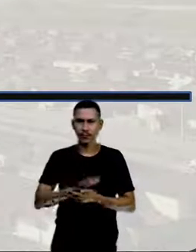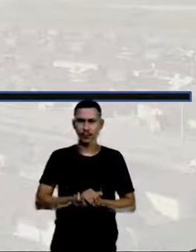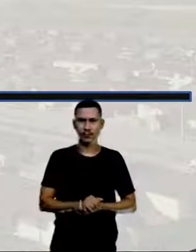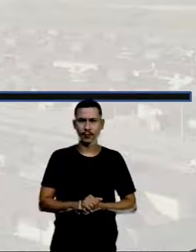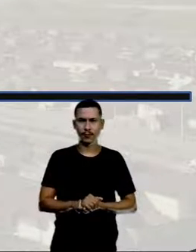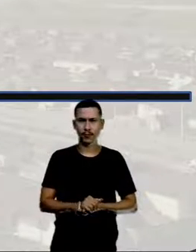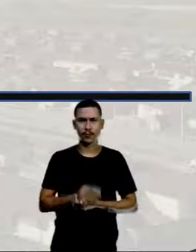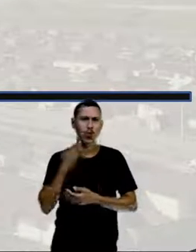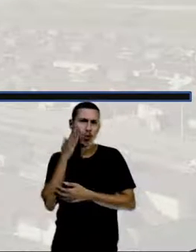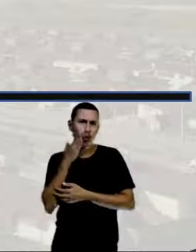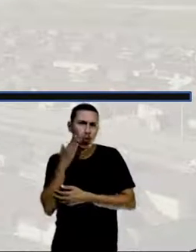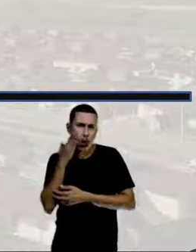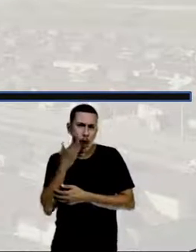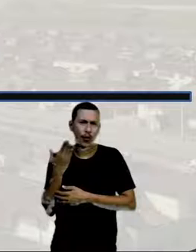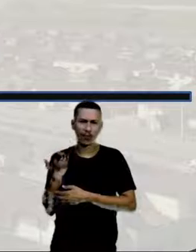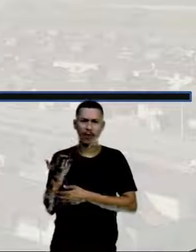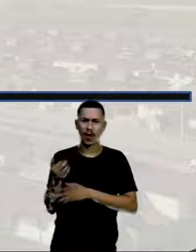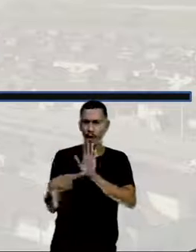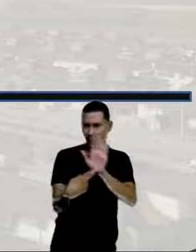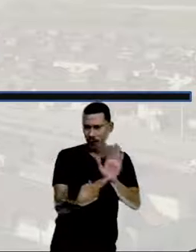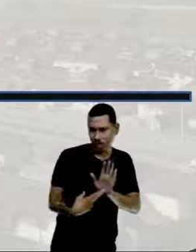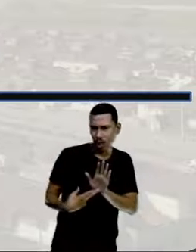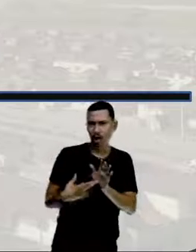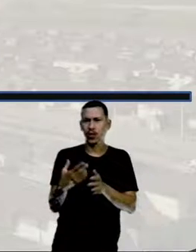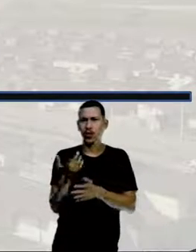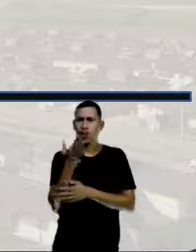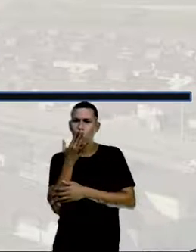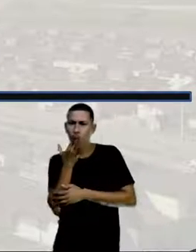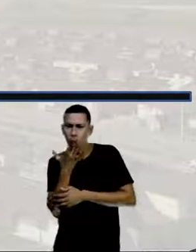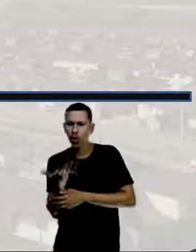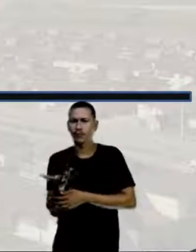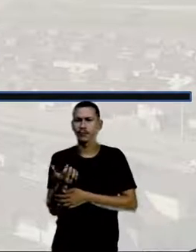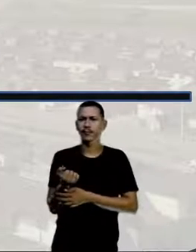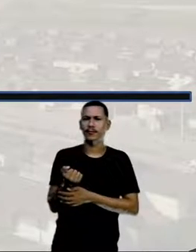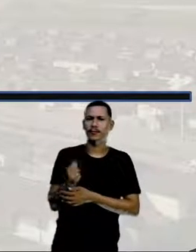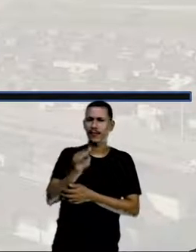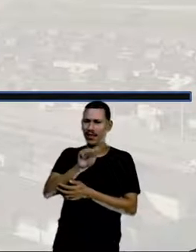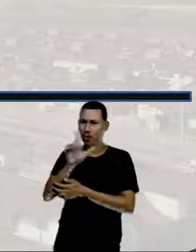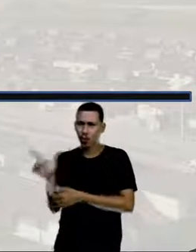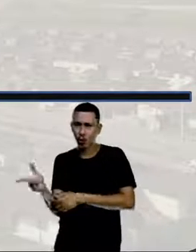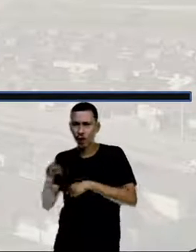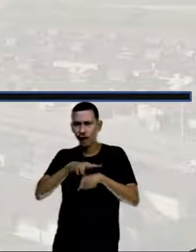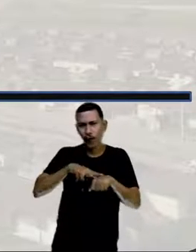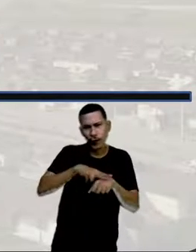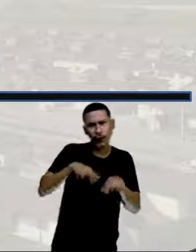representados na casinha azul, verde e rosa, tá bem?